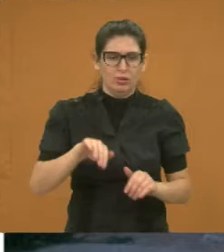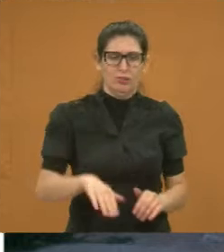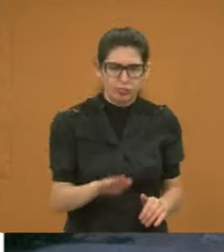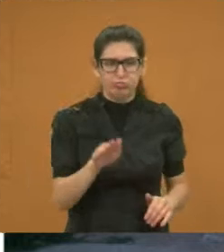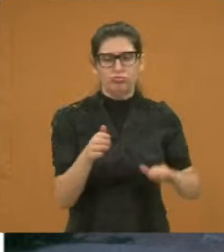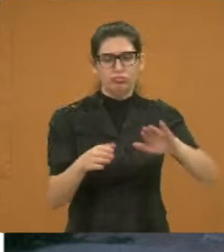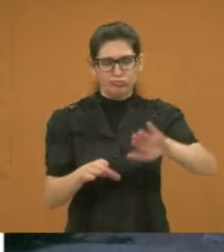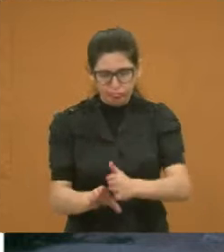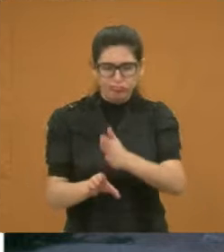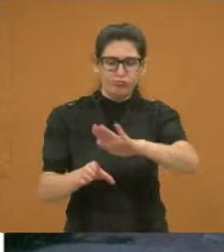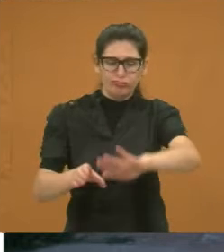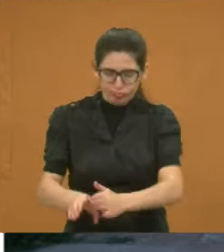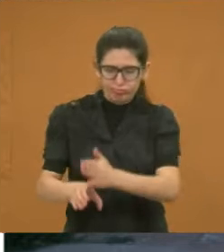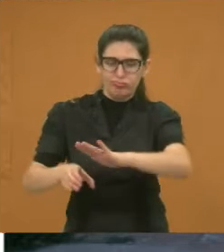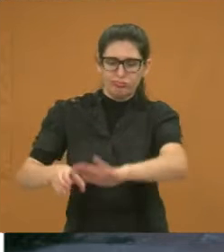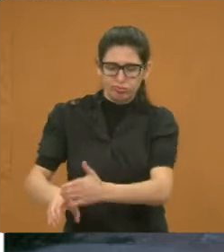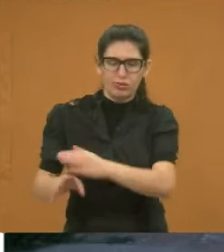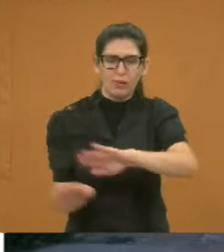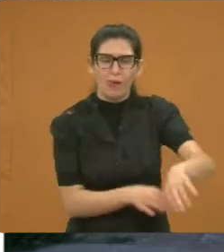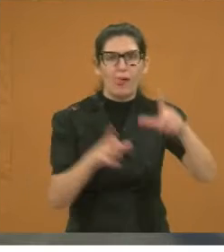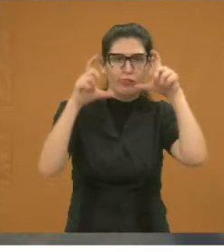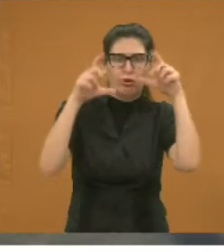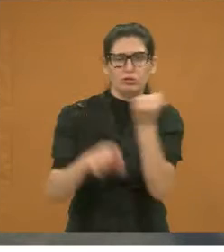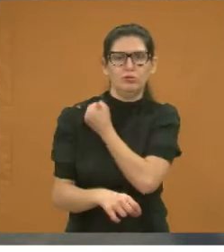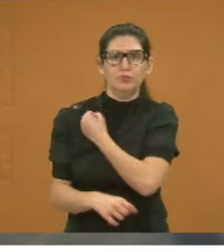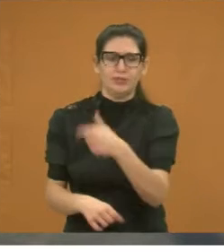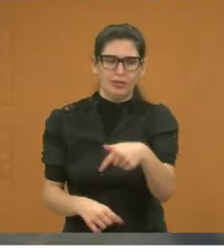Fica ao lado da igreja. A foto 7.